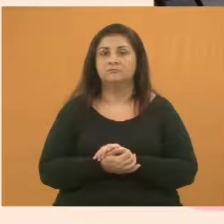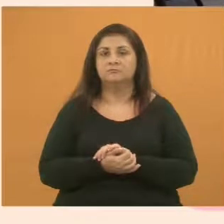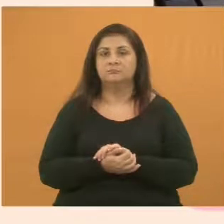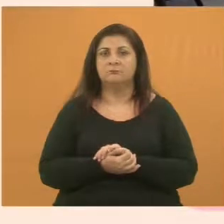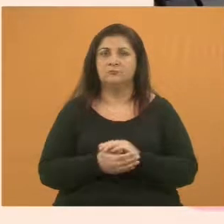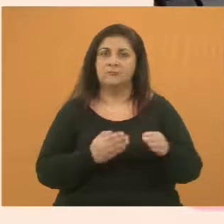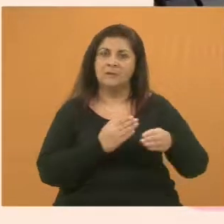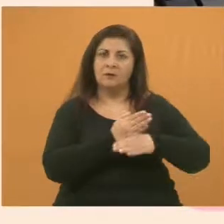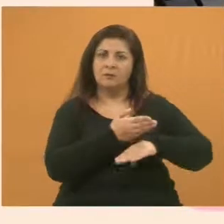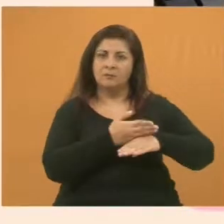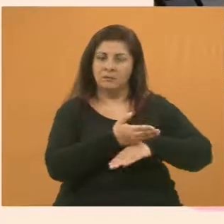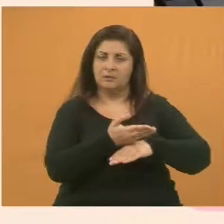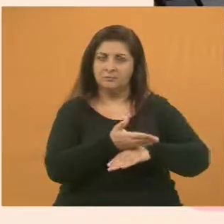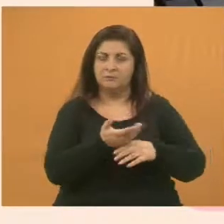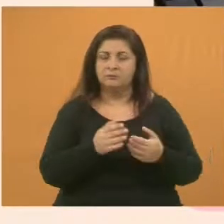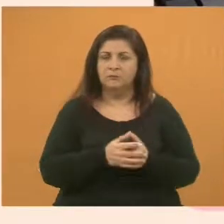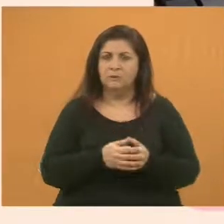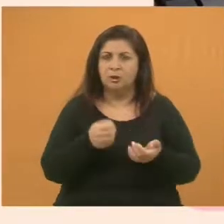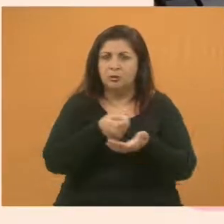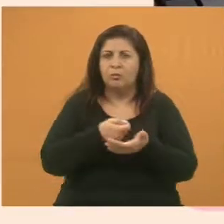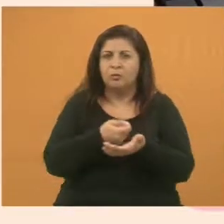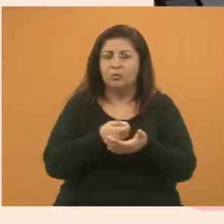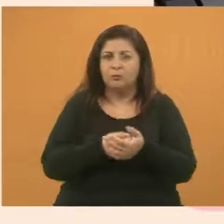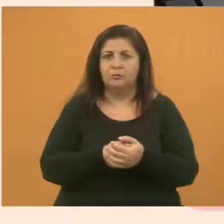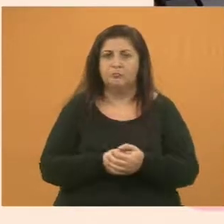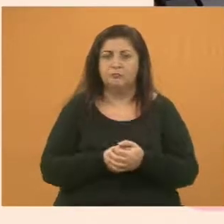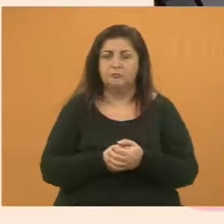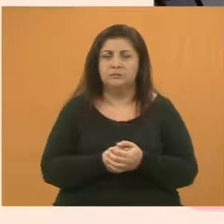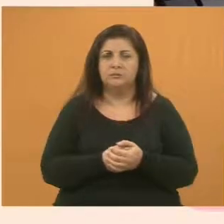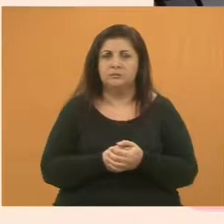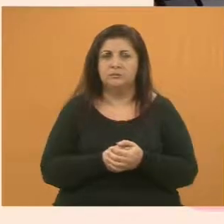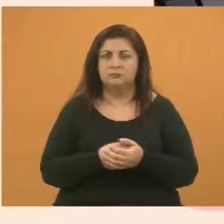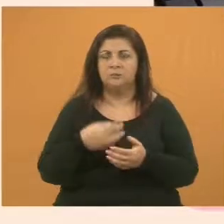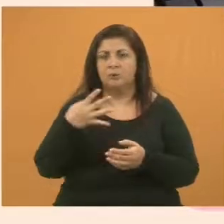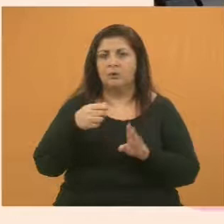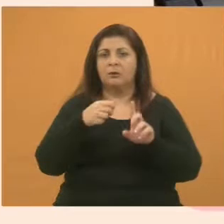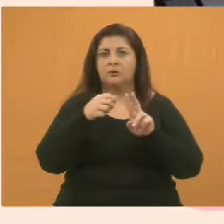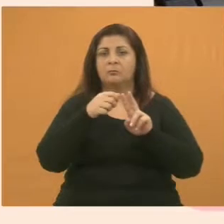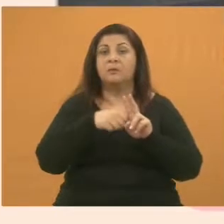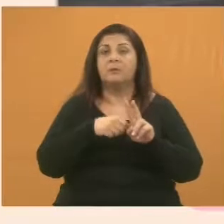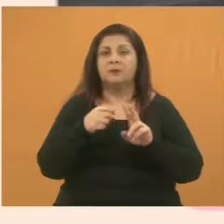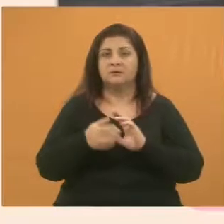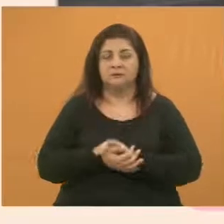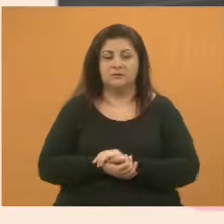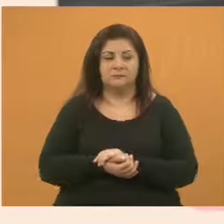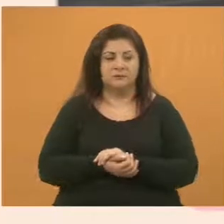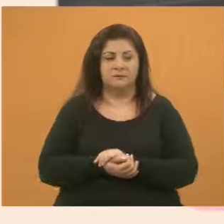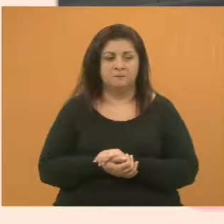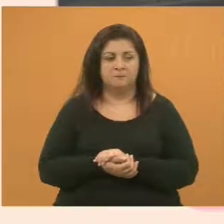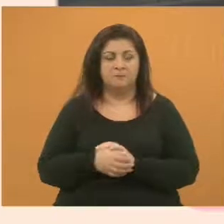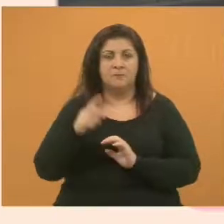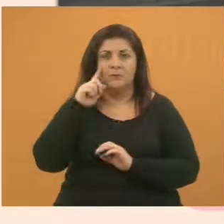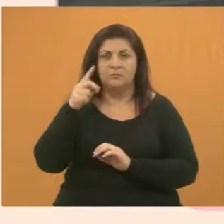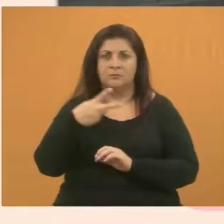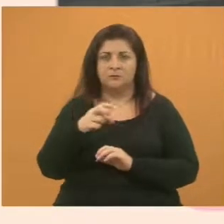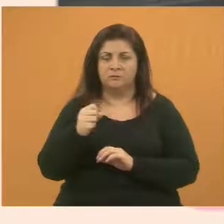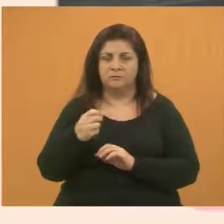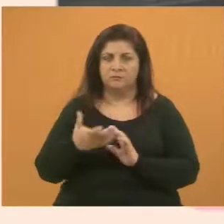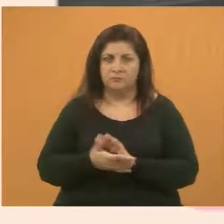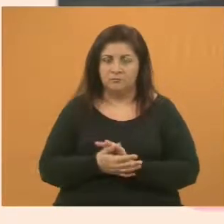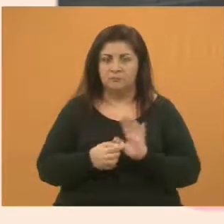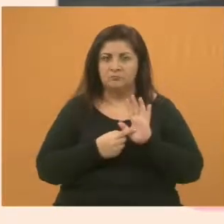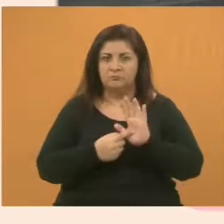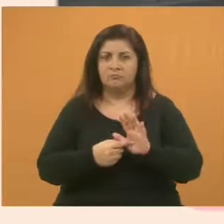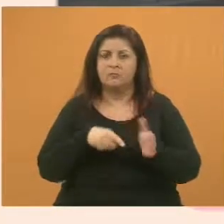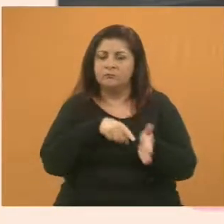participamos da prestação de contas do segundo quadrimestre da Secretaria da Saúde. Próximo. No dia 28, indicamos